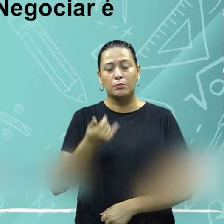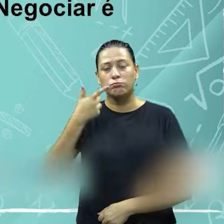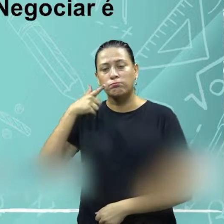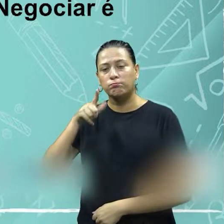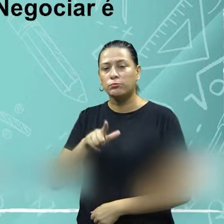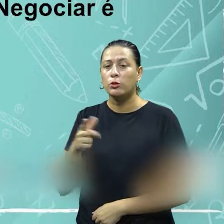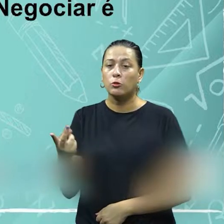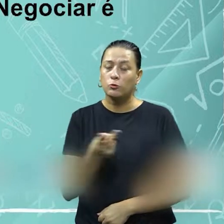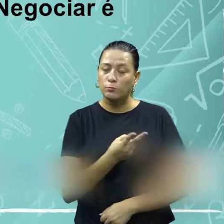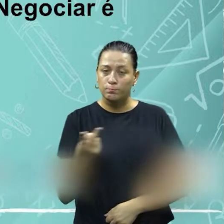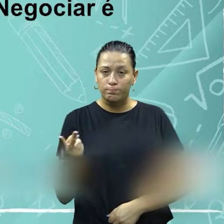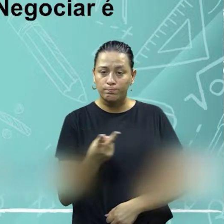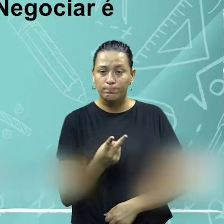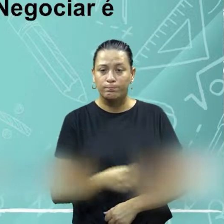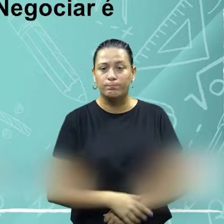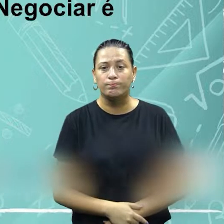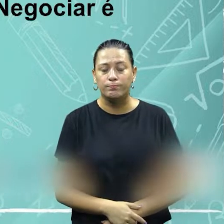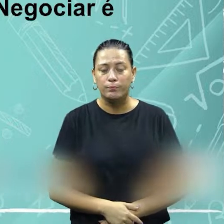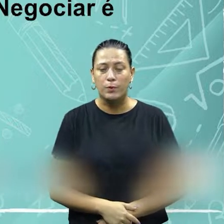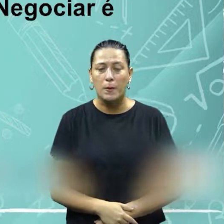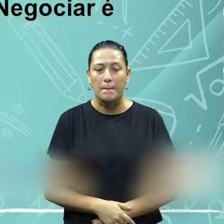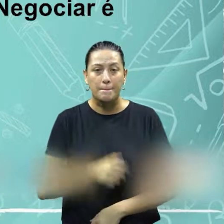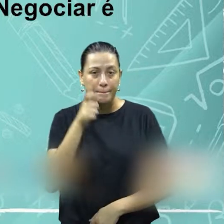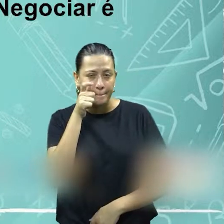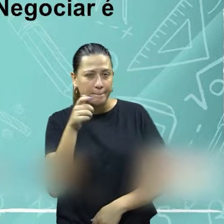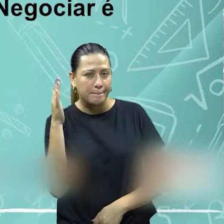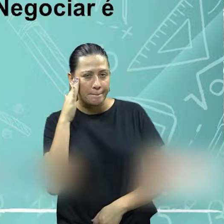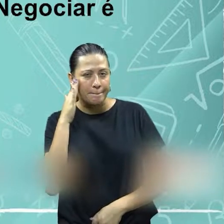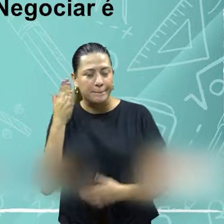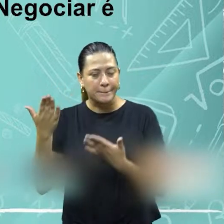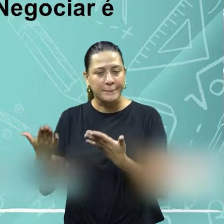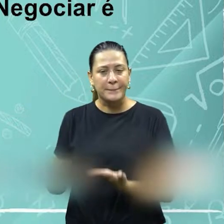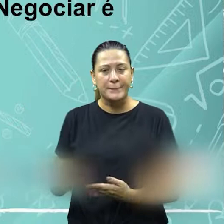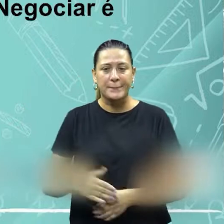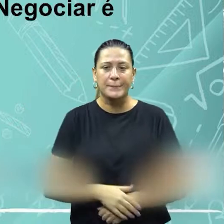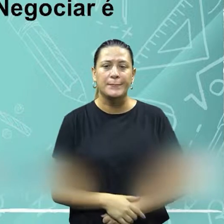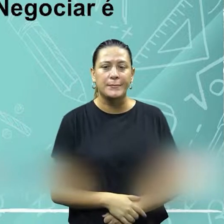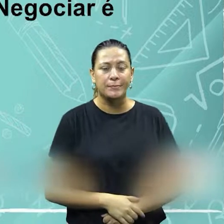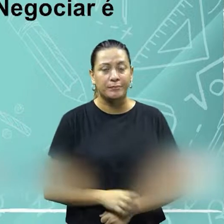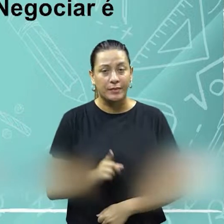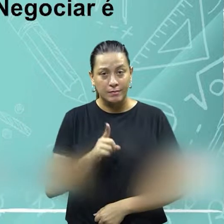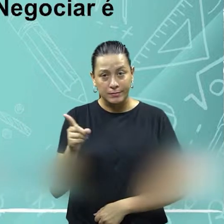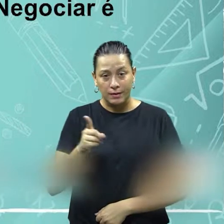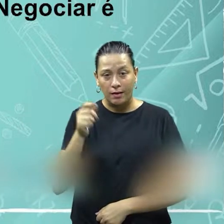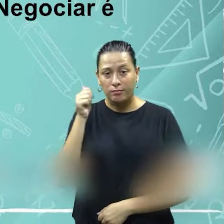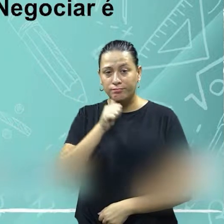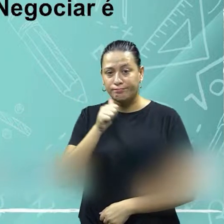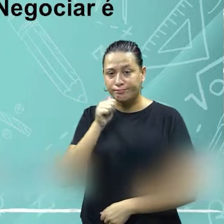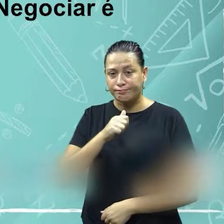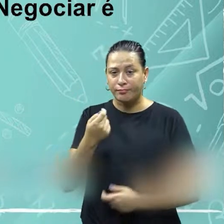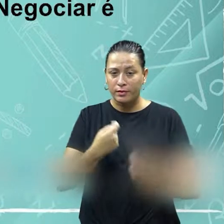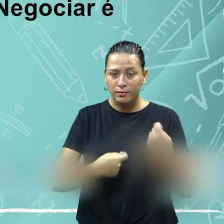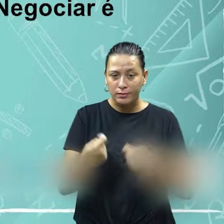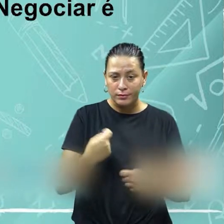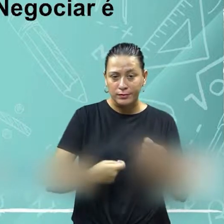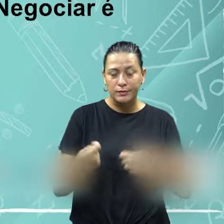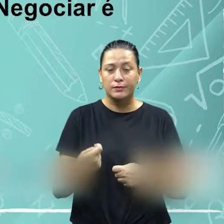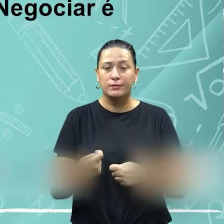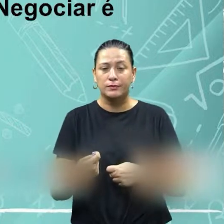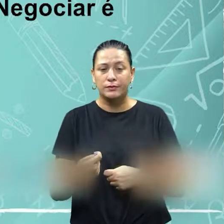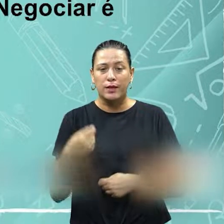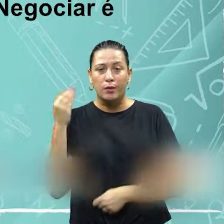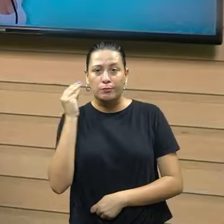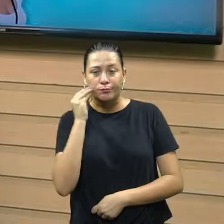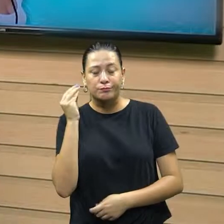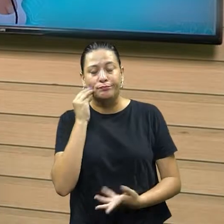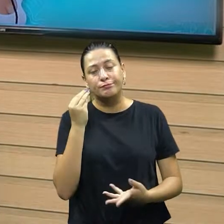Veja só como é interessante a compreensão da Tájara. Para essa autora, a negociação, ela é um ato